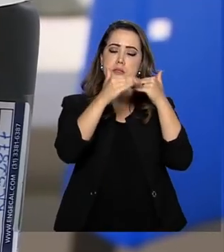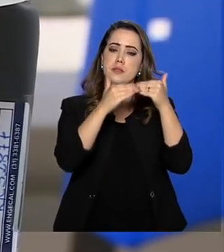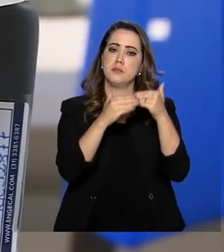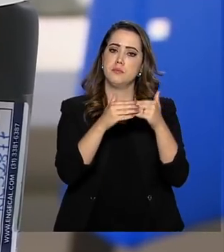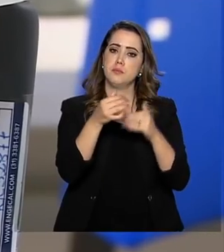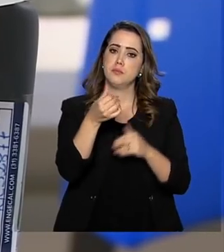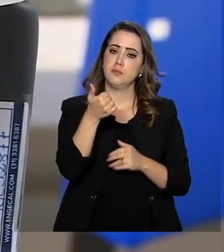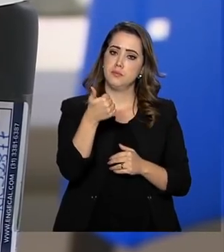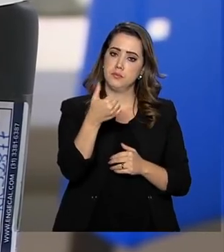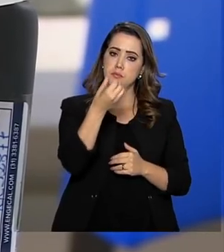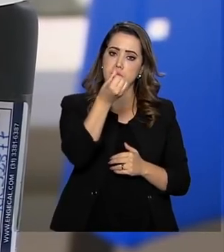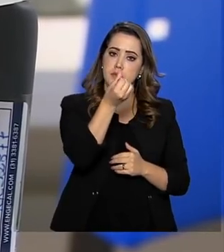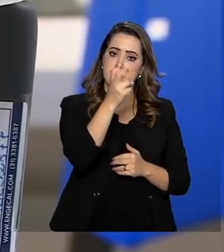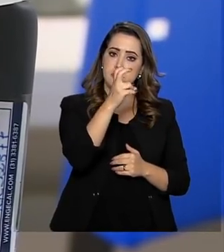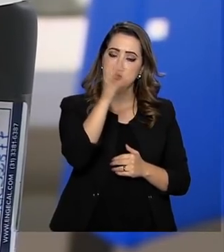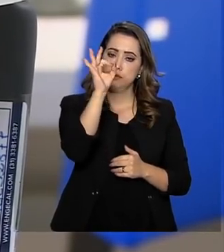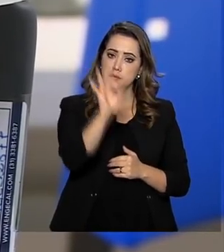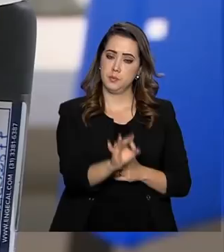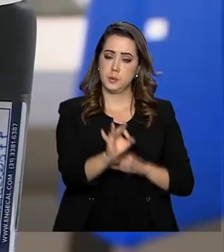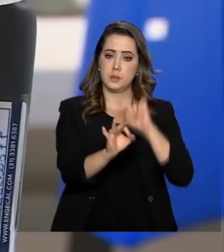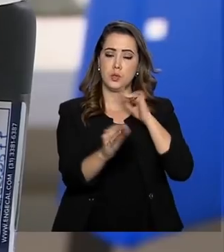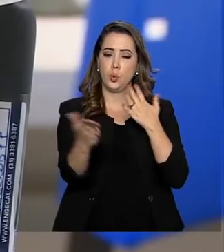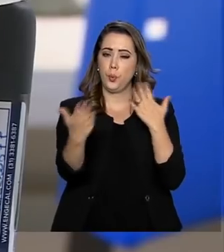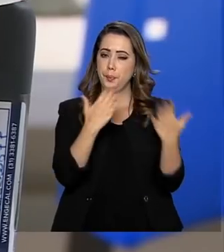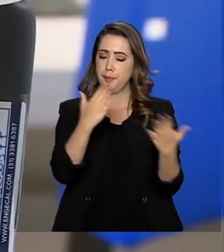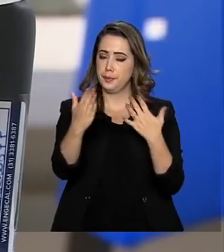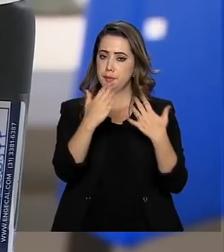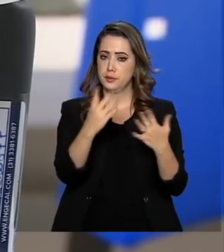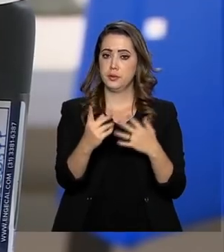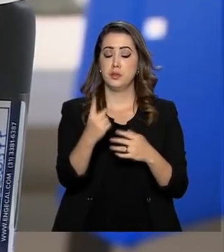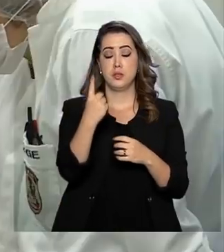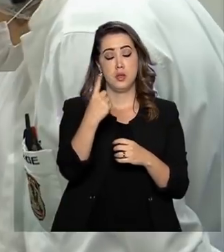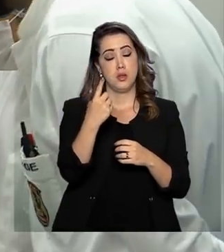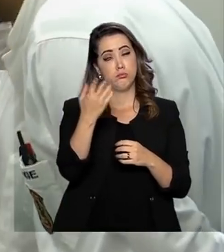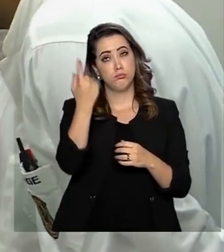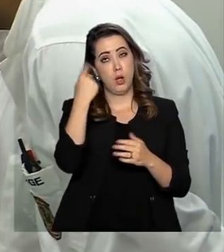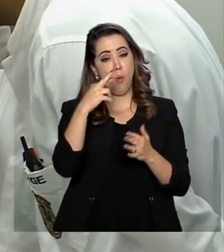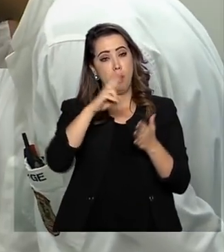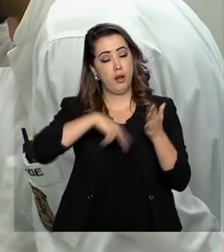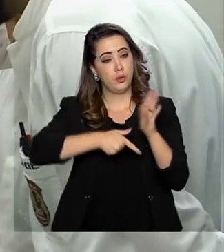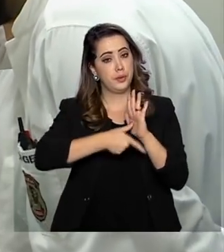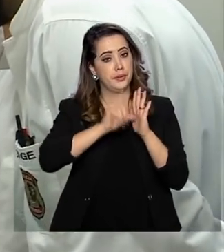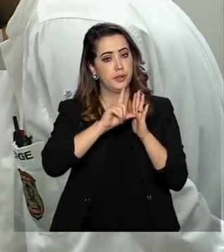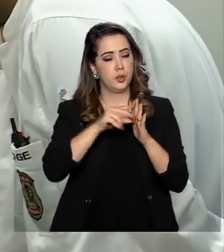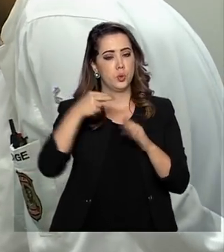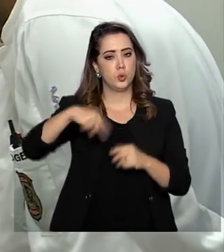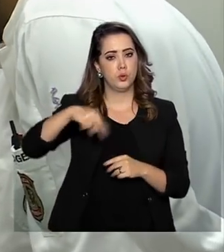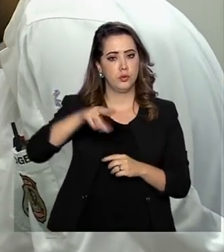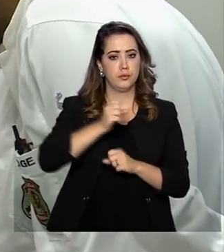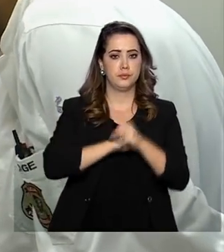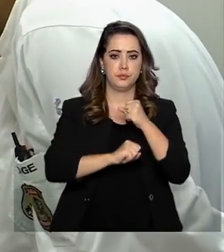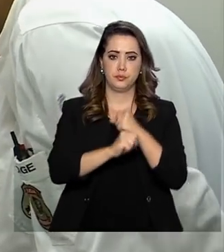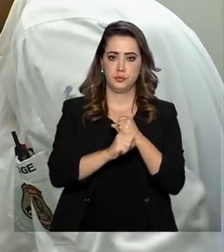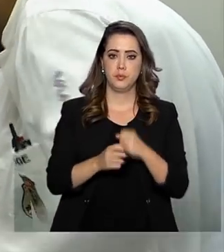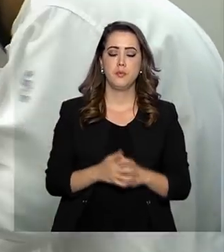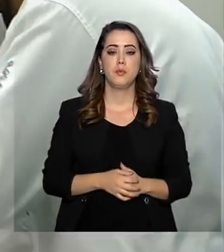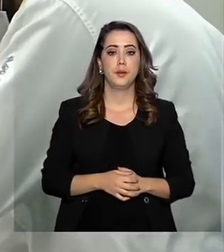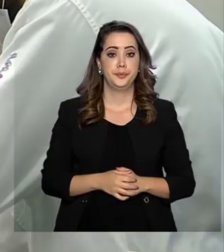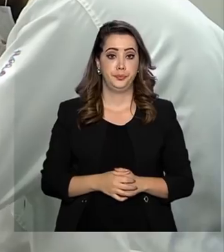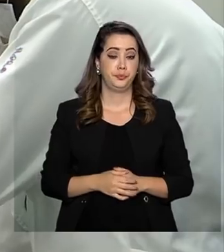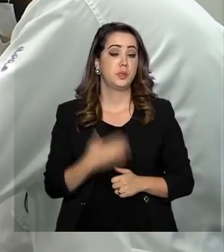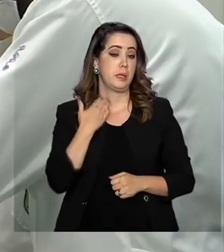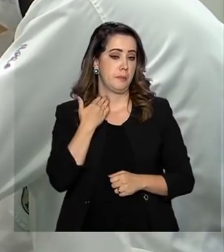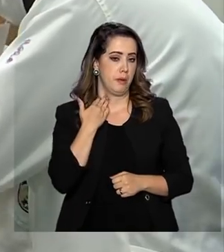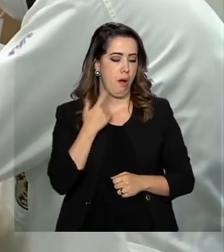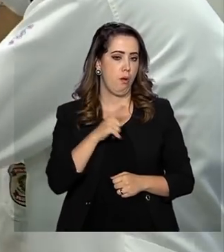de 165% se comparado ao último relatório divulgado em novembro do ano passado. Esse